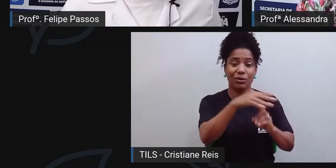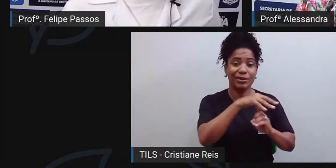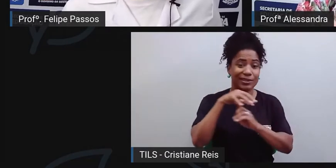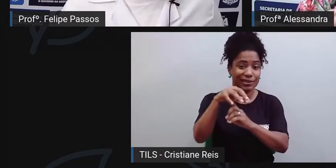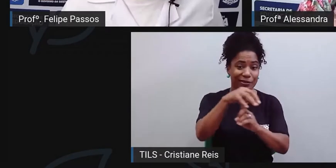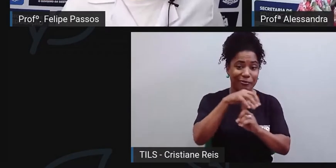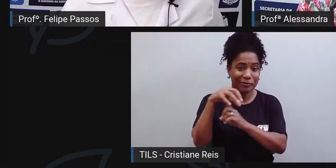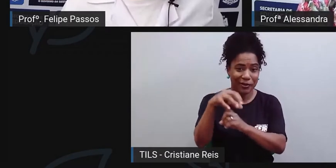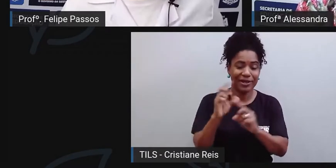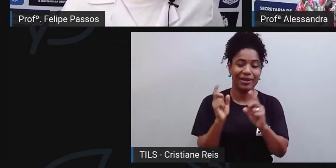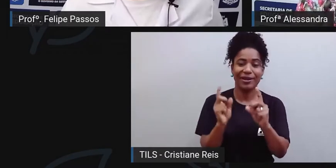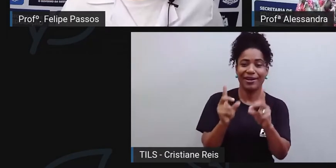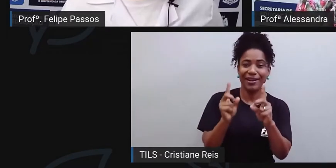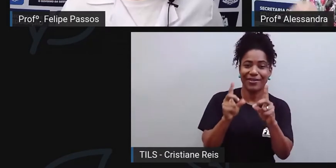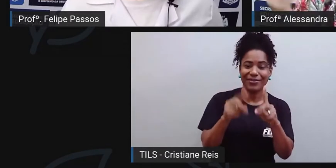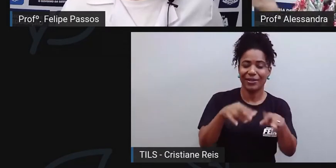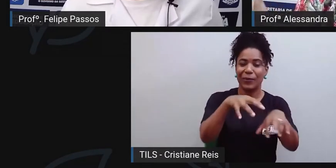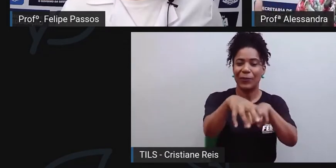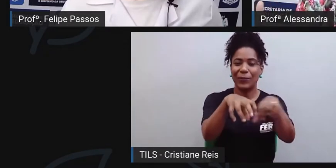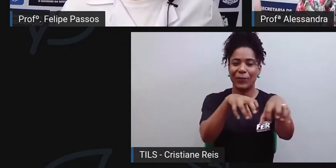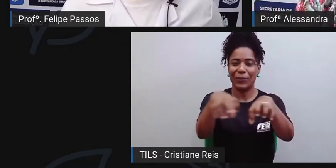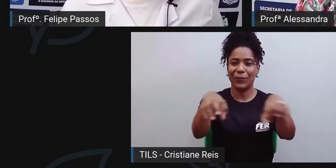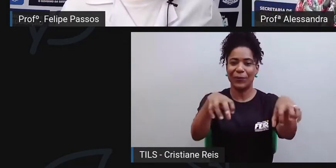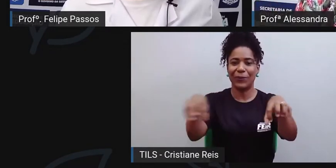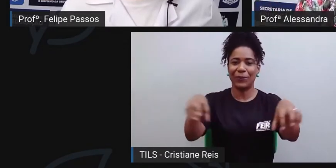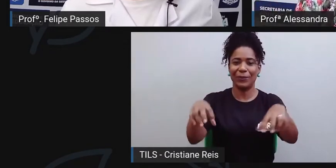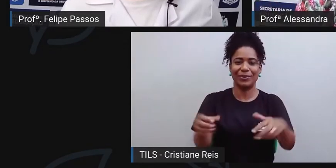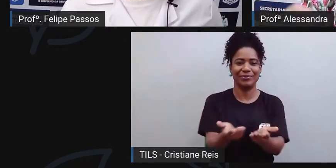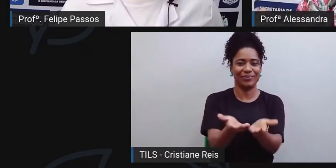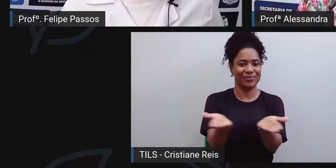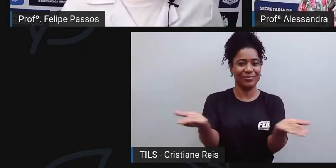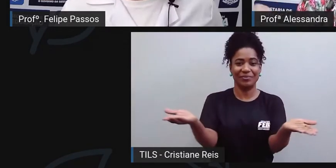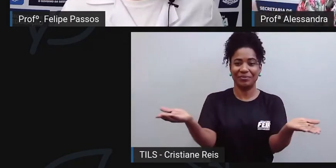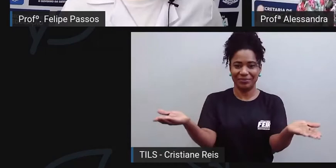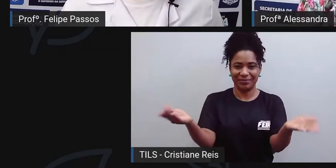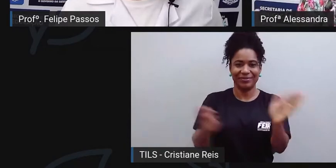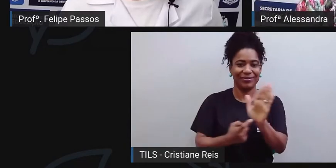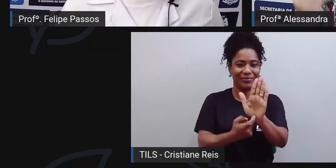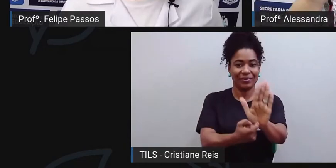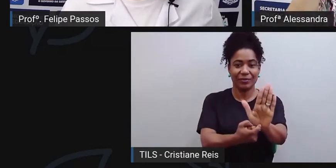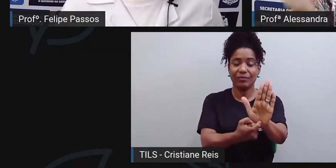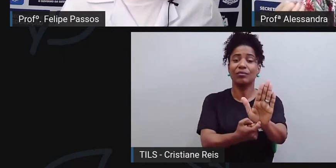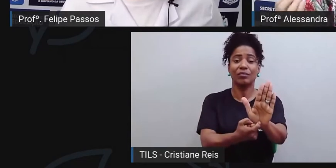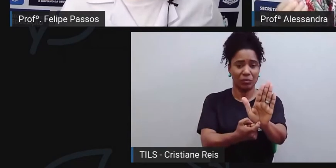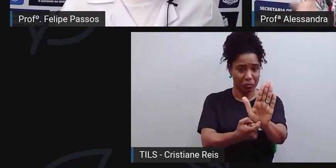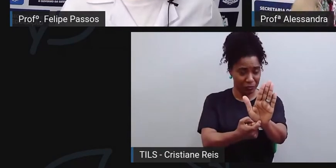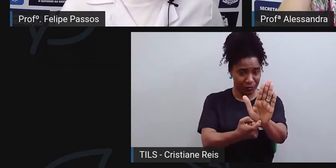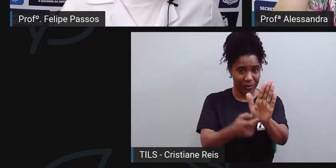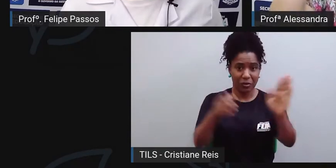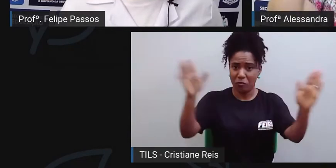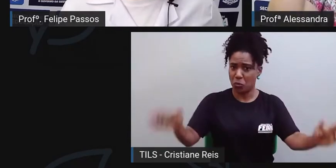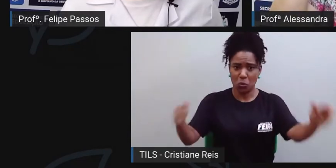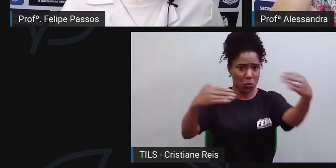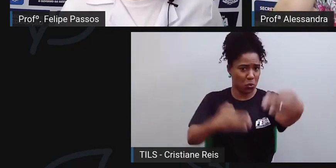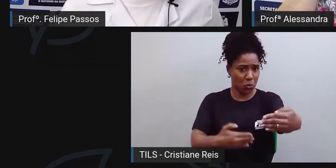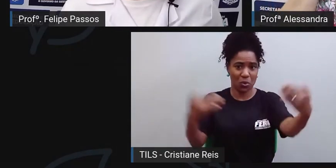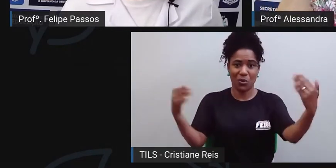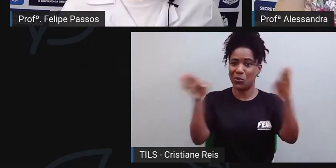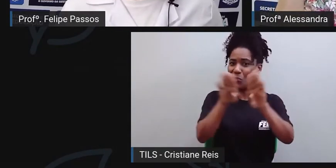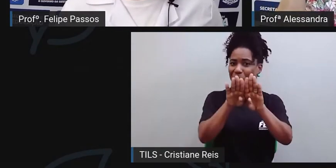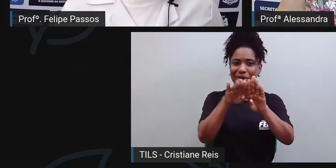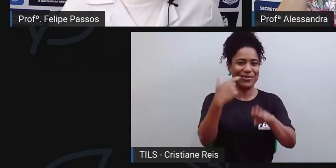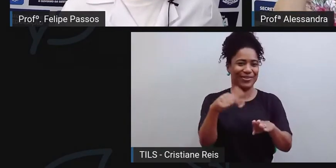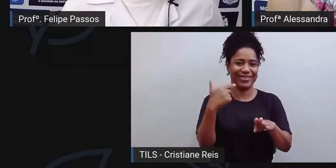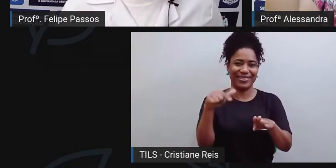mercadorias que estão expostas no espaço ao ar livre, no espaço aberto. Não precisa necessariamente